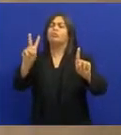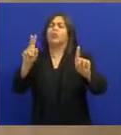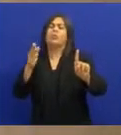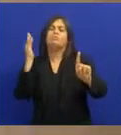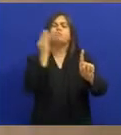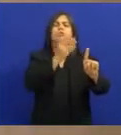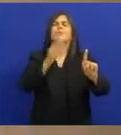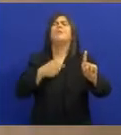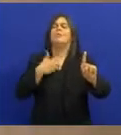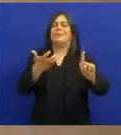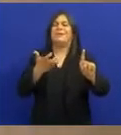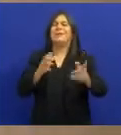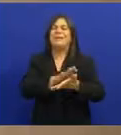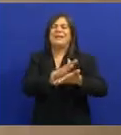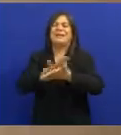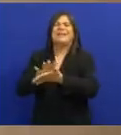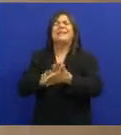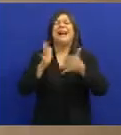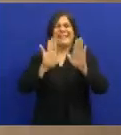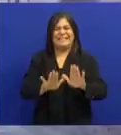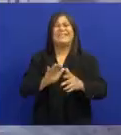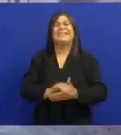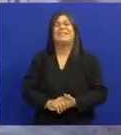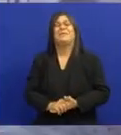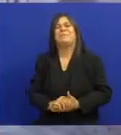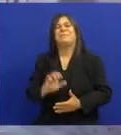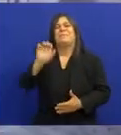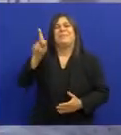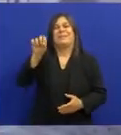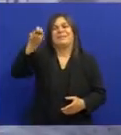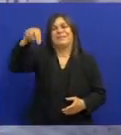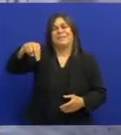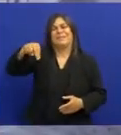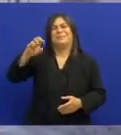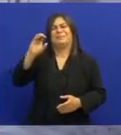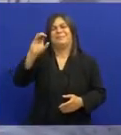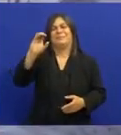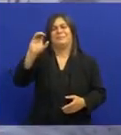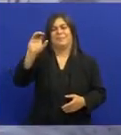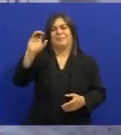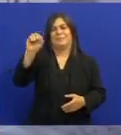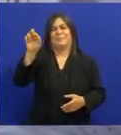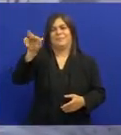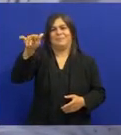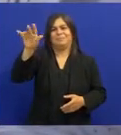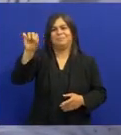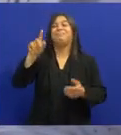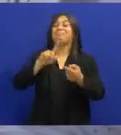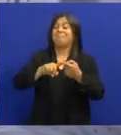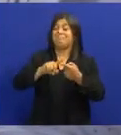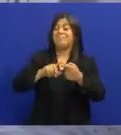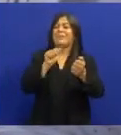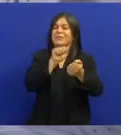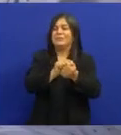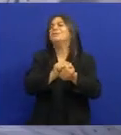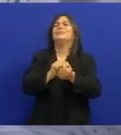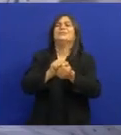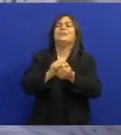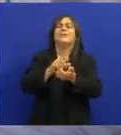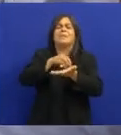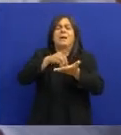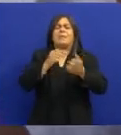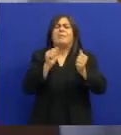a um Se meu time perder tem zum zum zum Edson Cordeiro gravou Gravou também